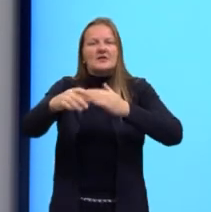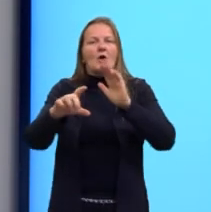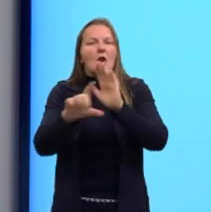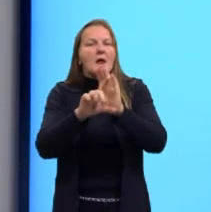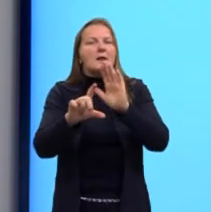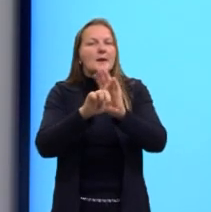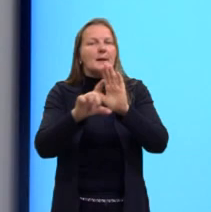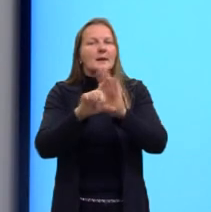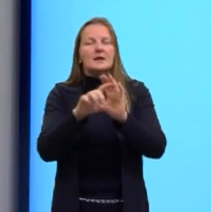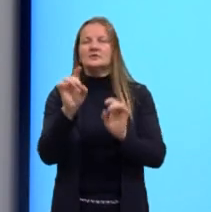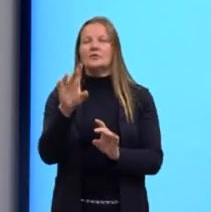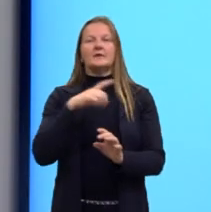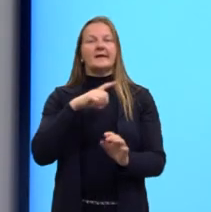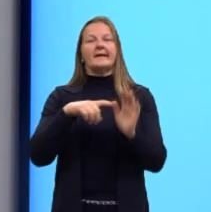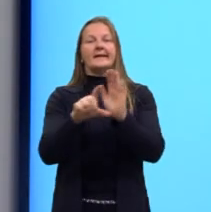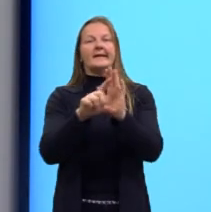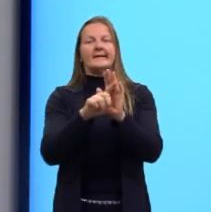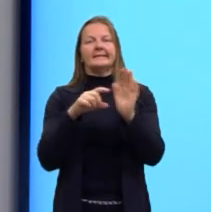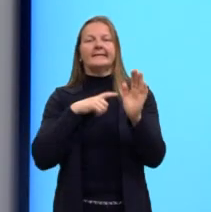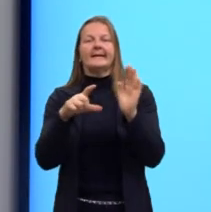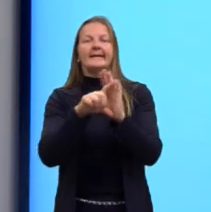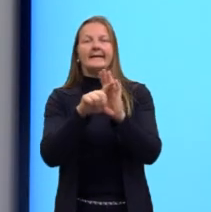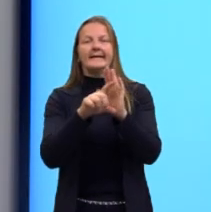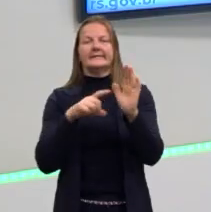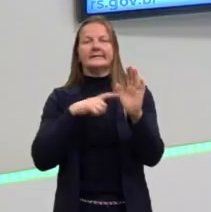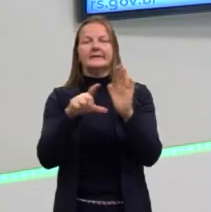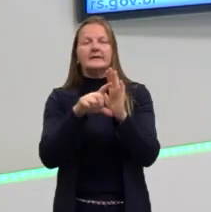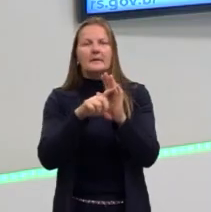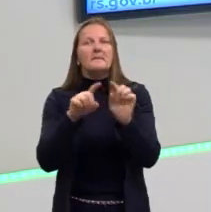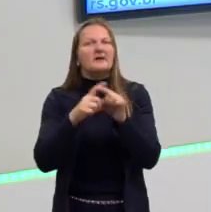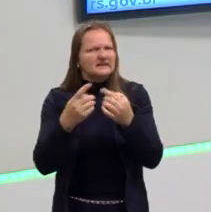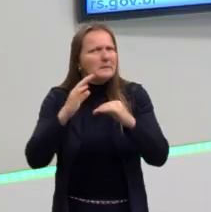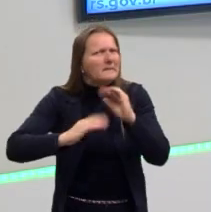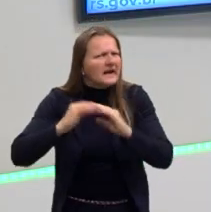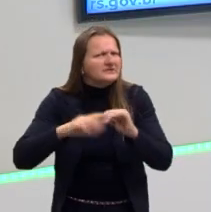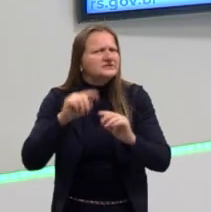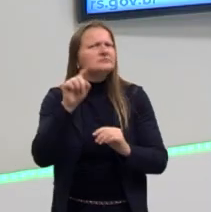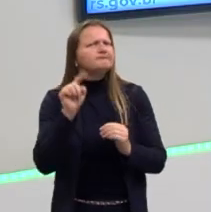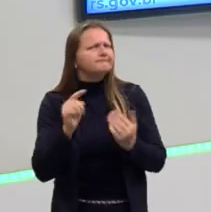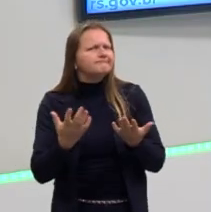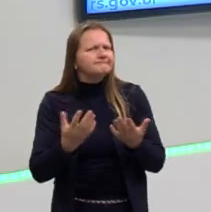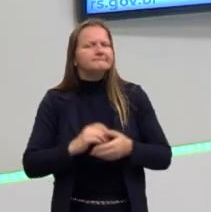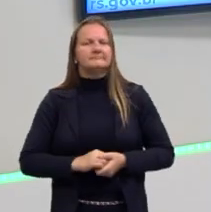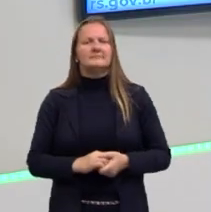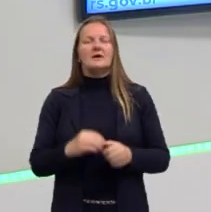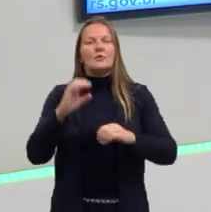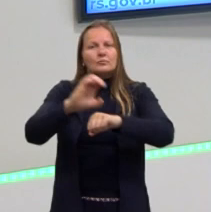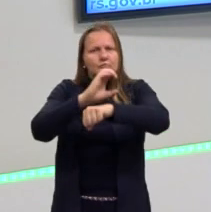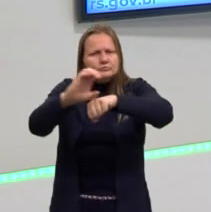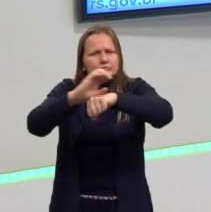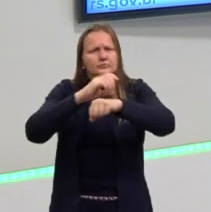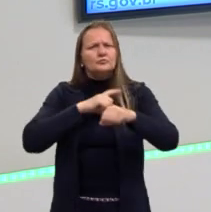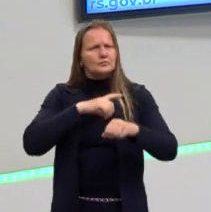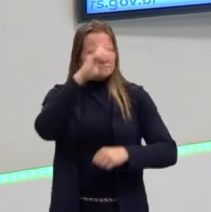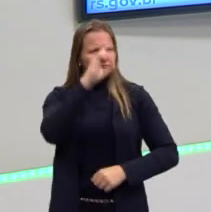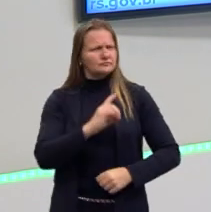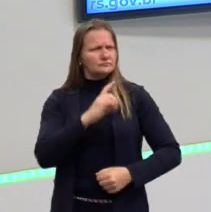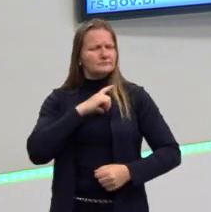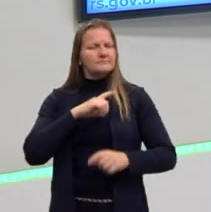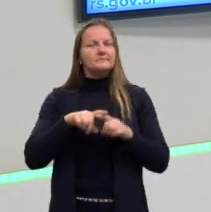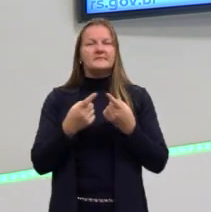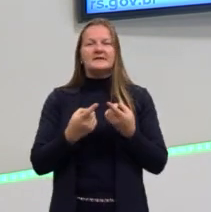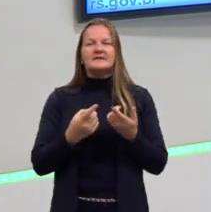comentei antes, não basta estar na lei, não basta estar na lei, nós temos direitos, a Constituição tem os direitos, tá,